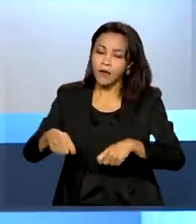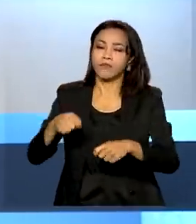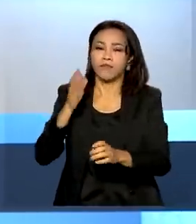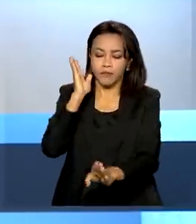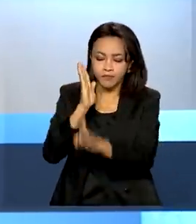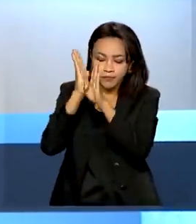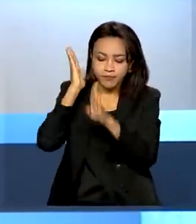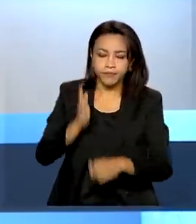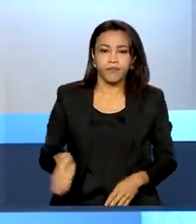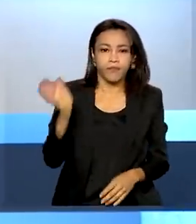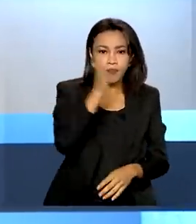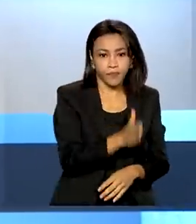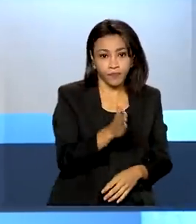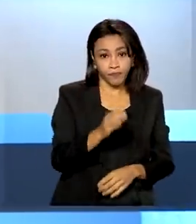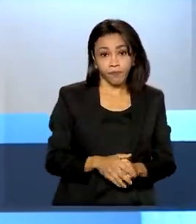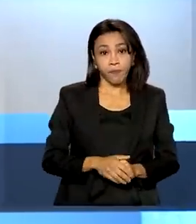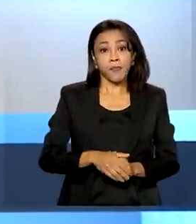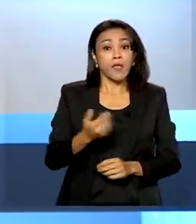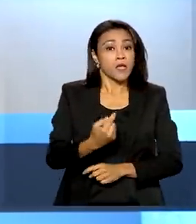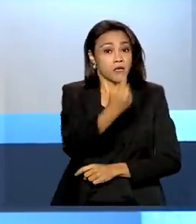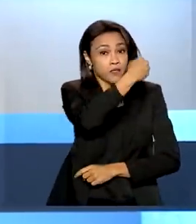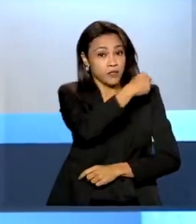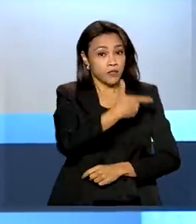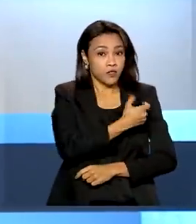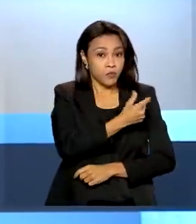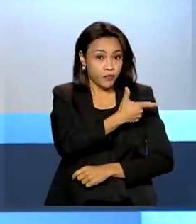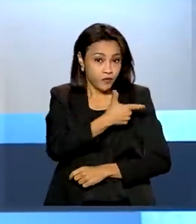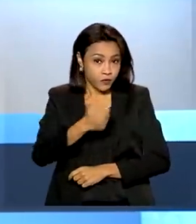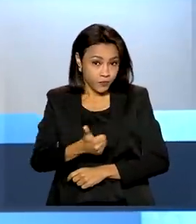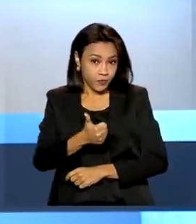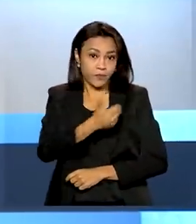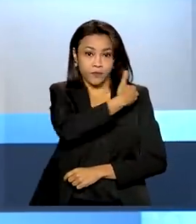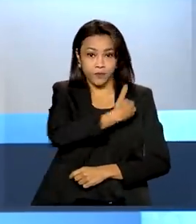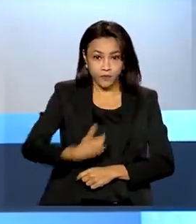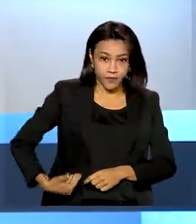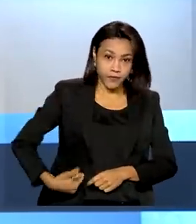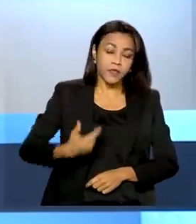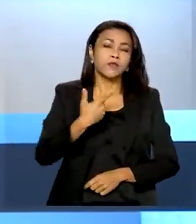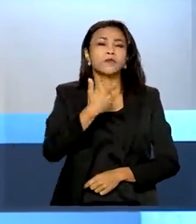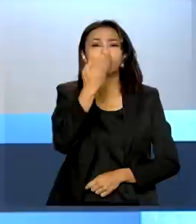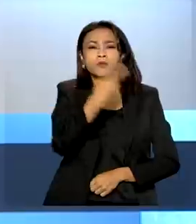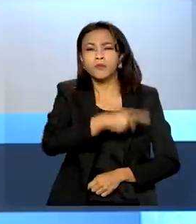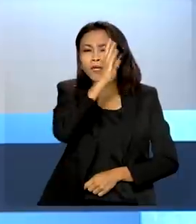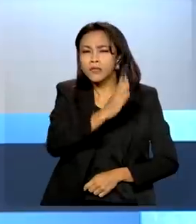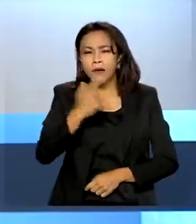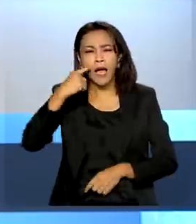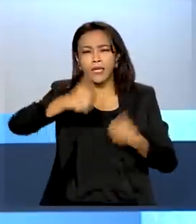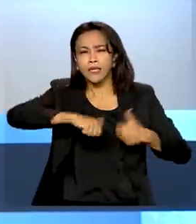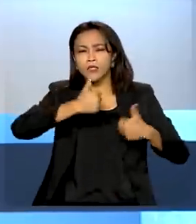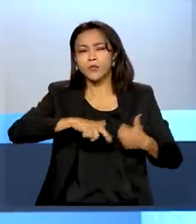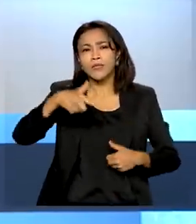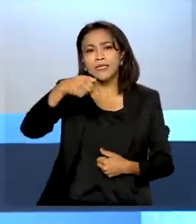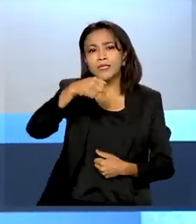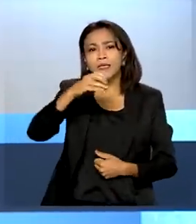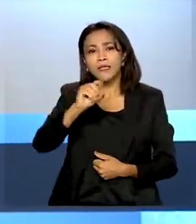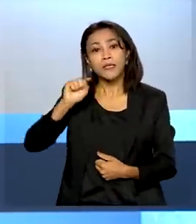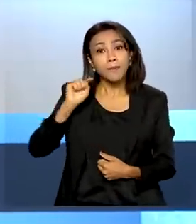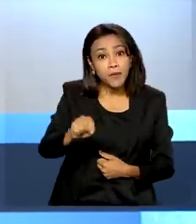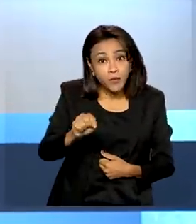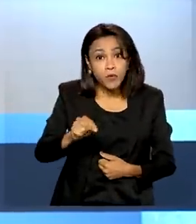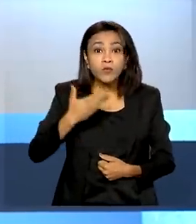Só em 2021, o governo brasileiro analisou mais de 70 mil pedidos de refúgio, sendo a maior parte de